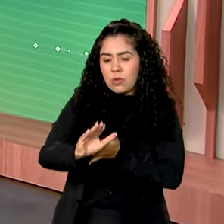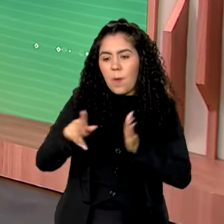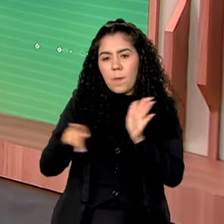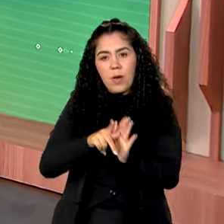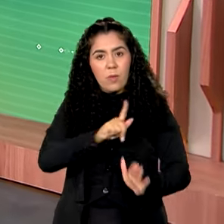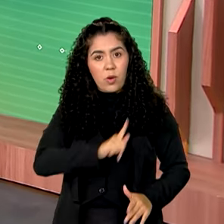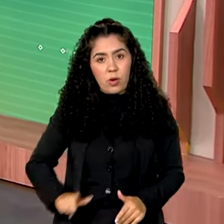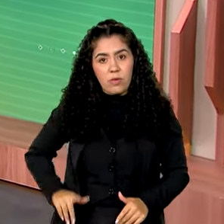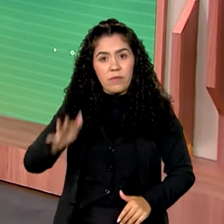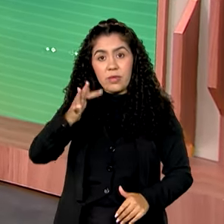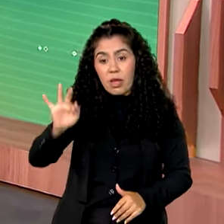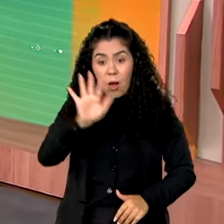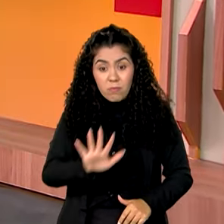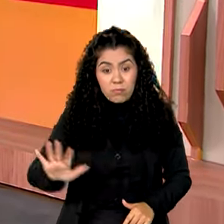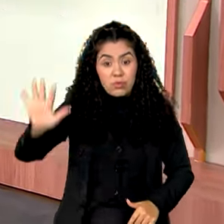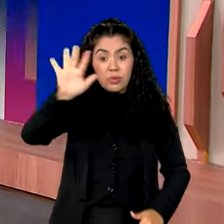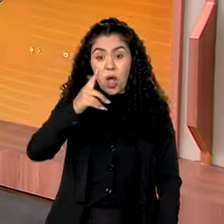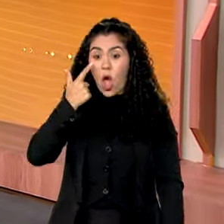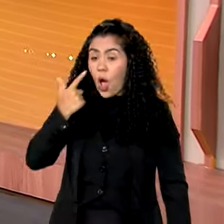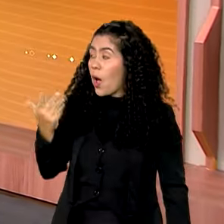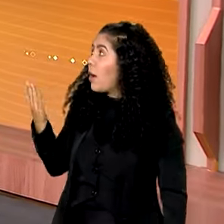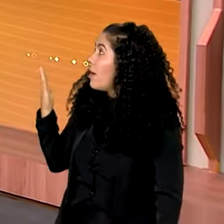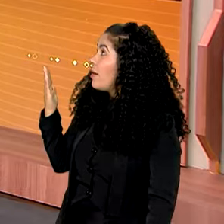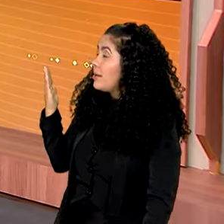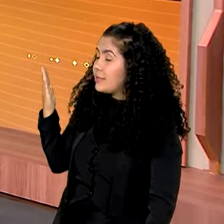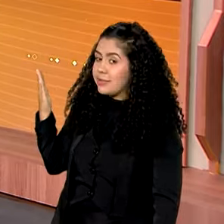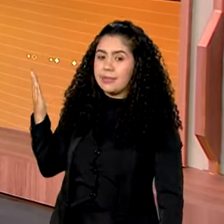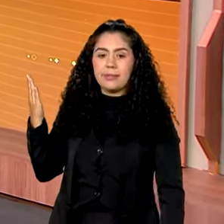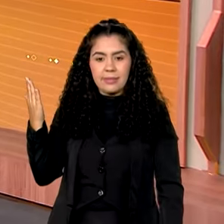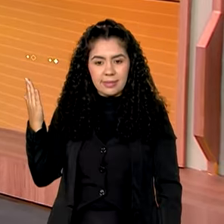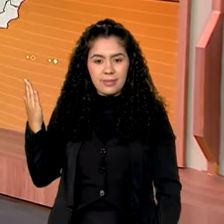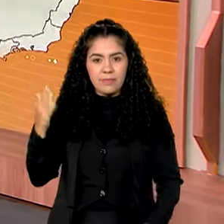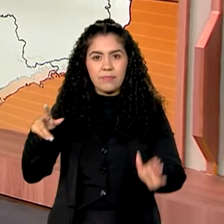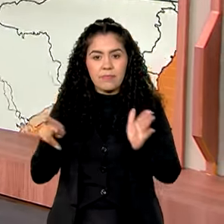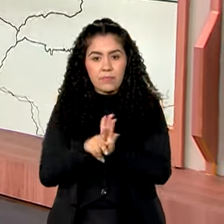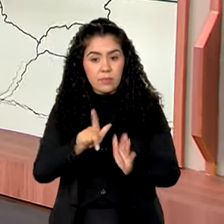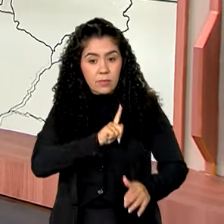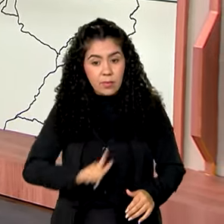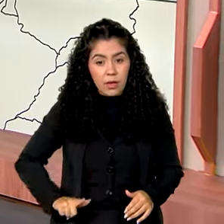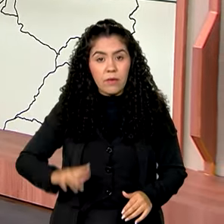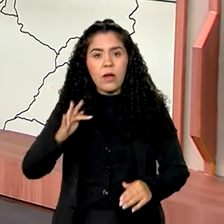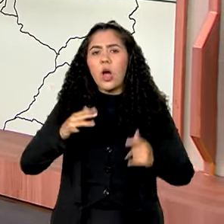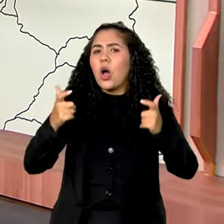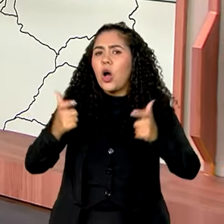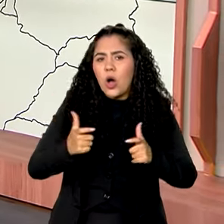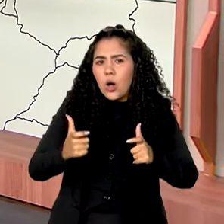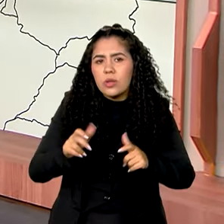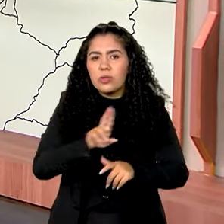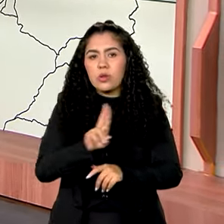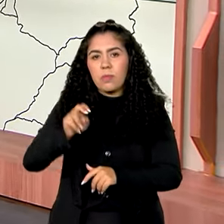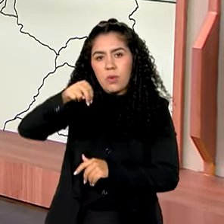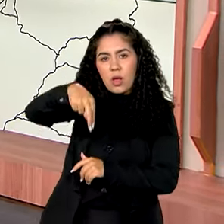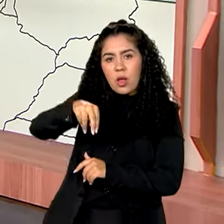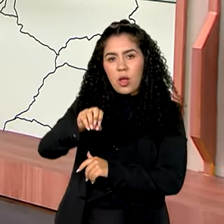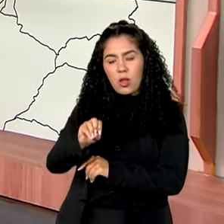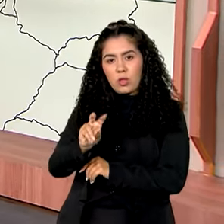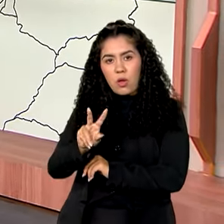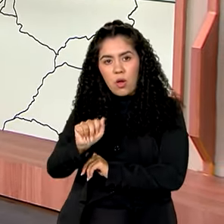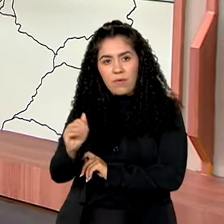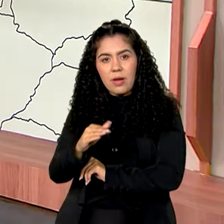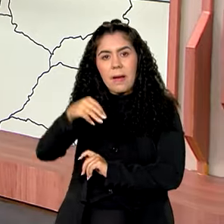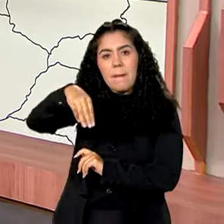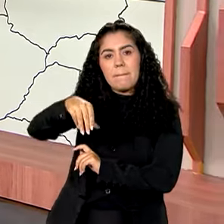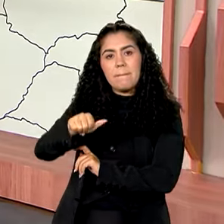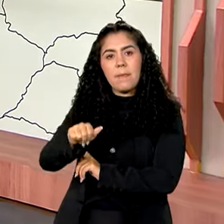em todo o país. Vamos conferir algumas das ações do governo federal na cidade de Nova Mamoré, que faz